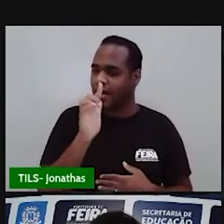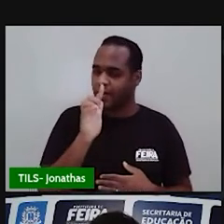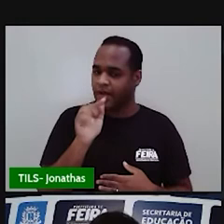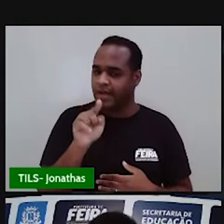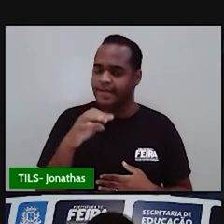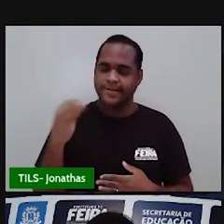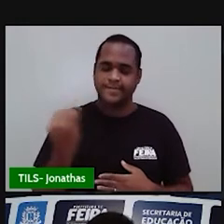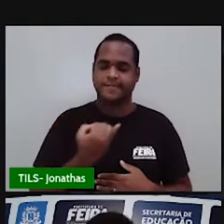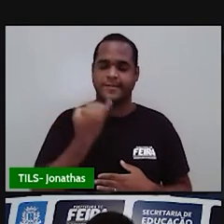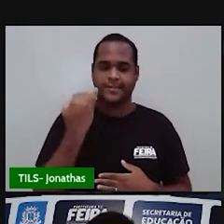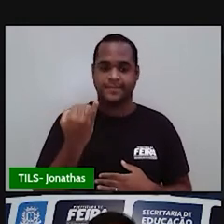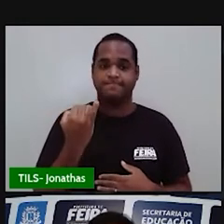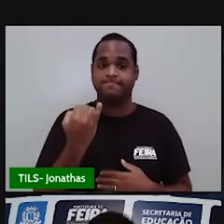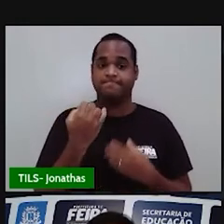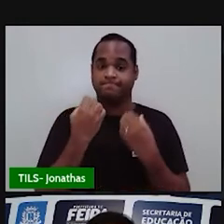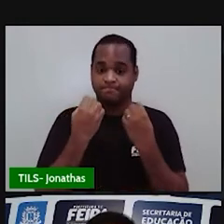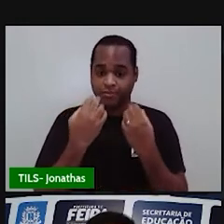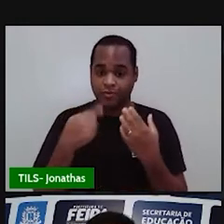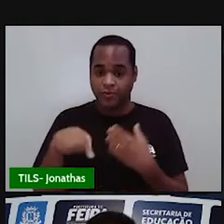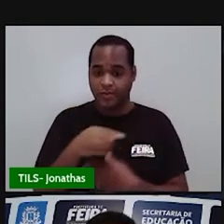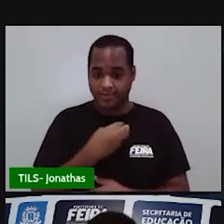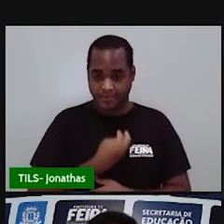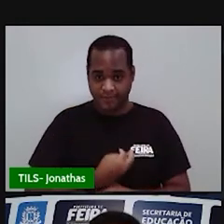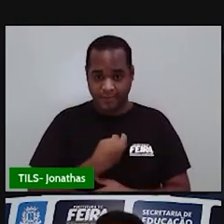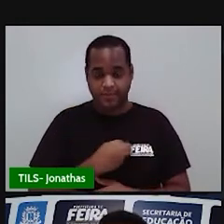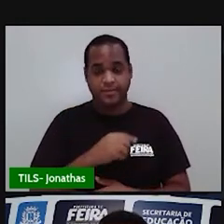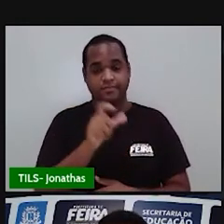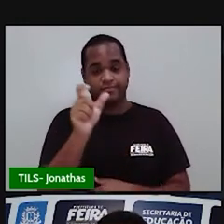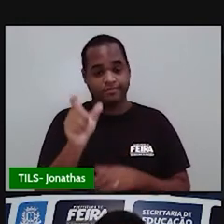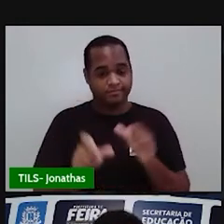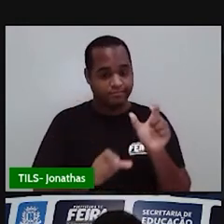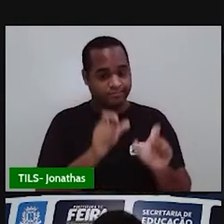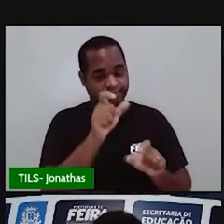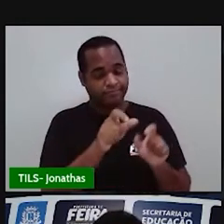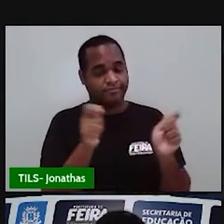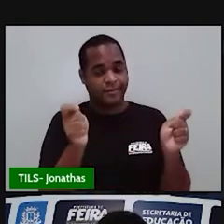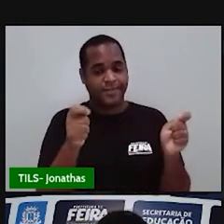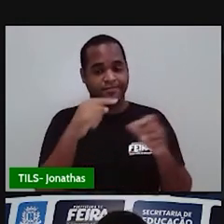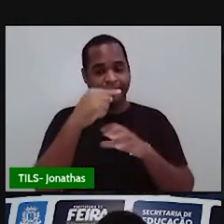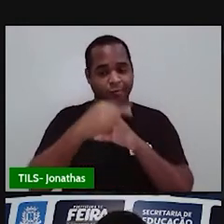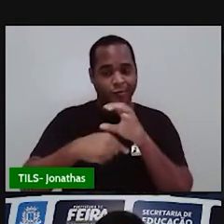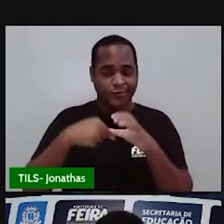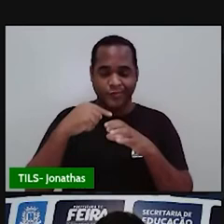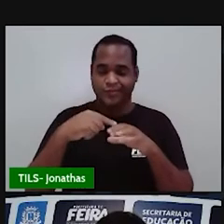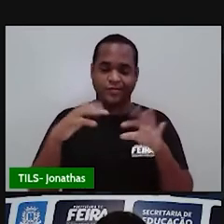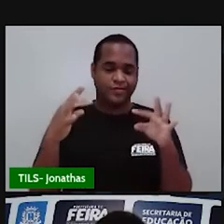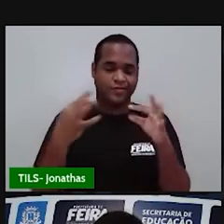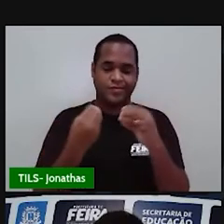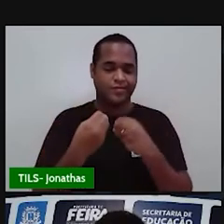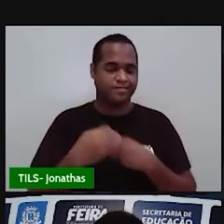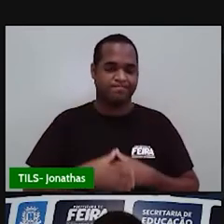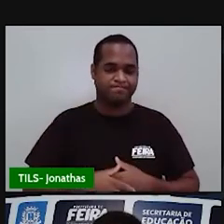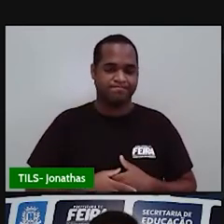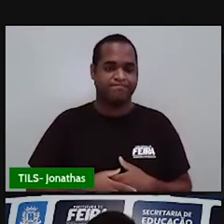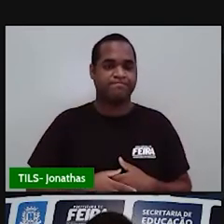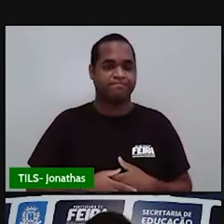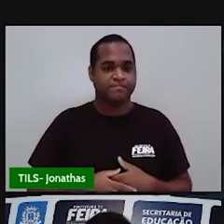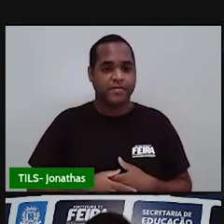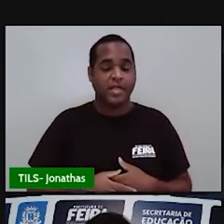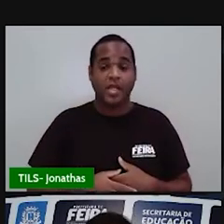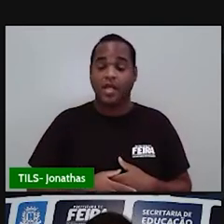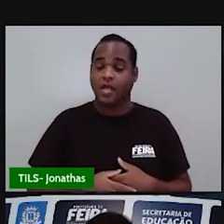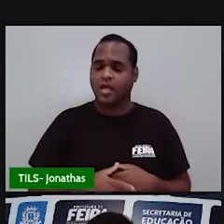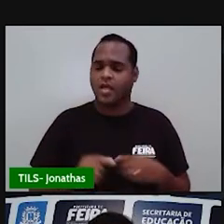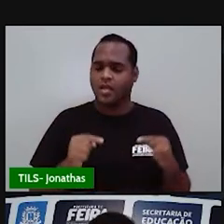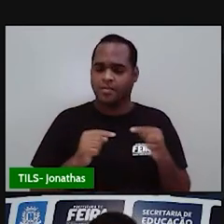muito importante para a vida humana no planeta Terra. E, como a gente está falando de